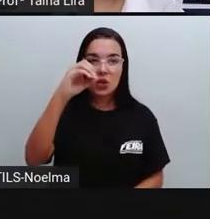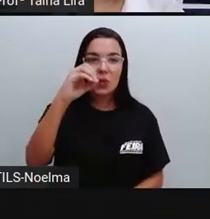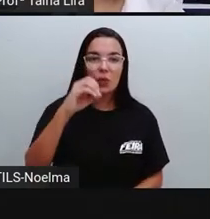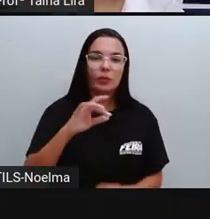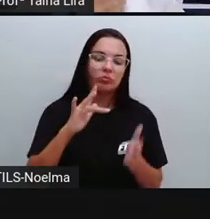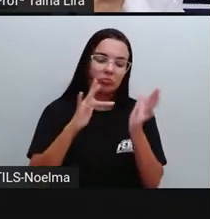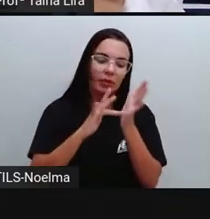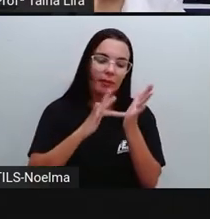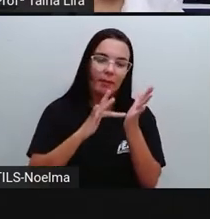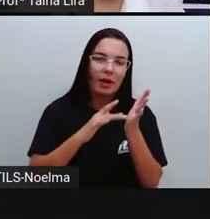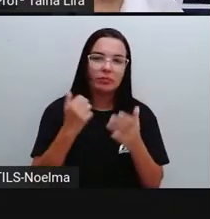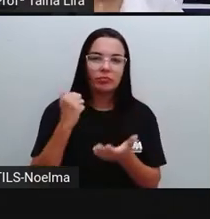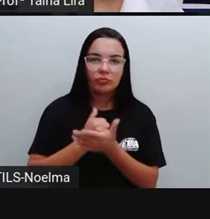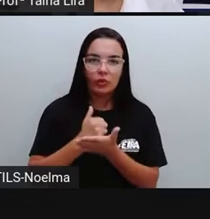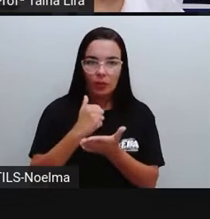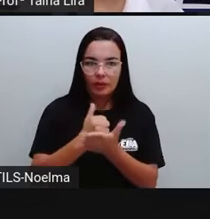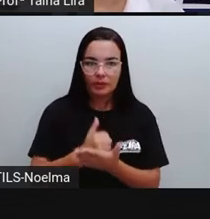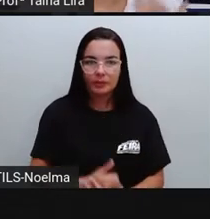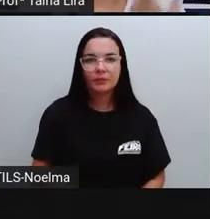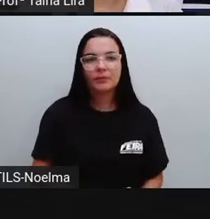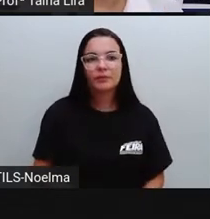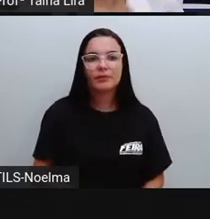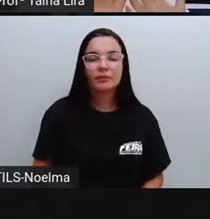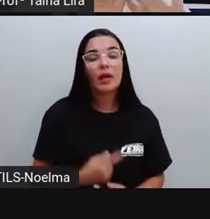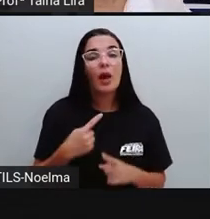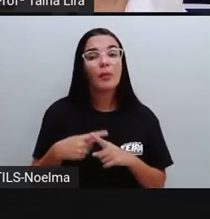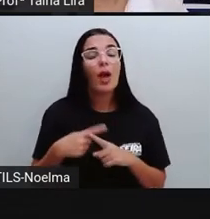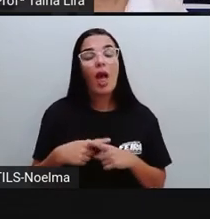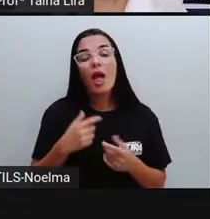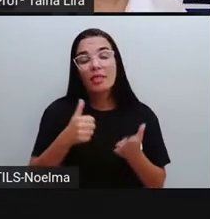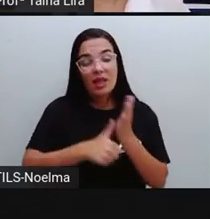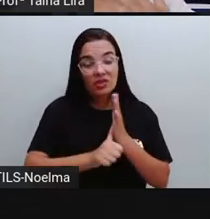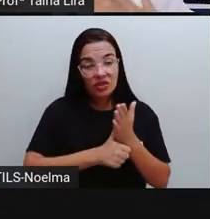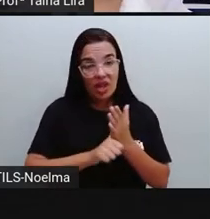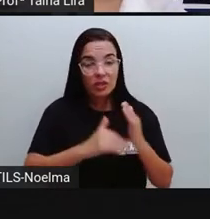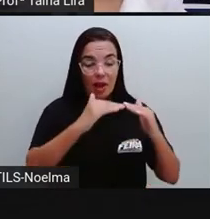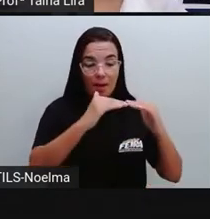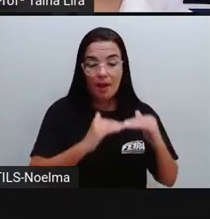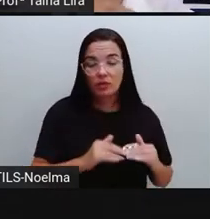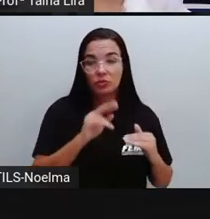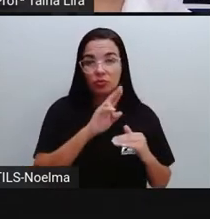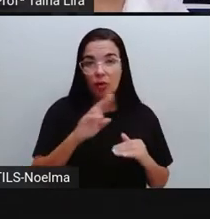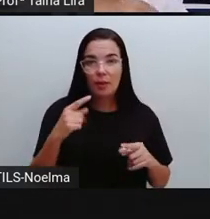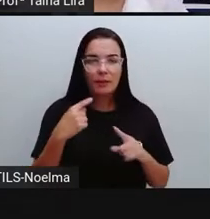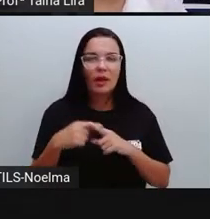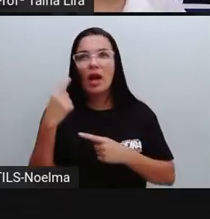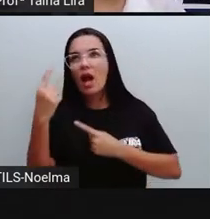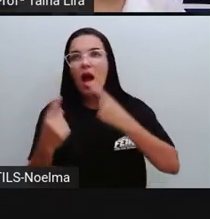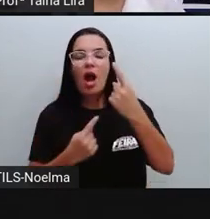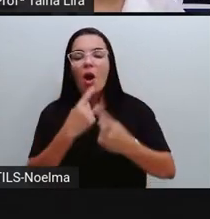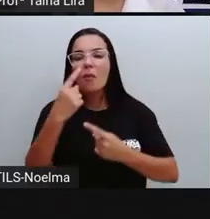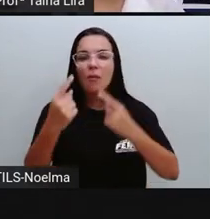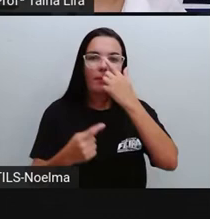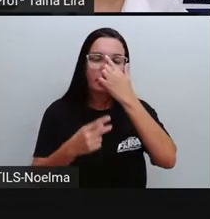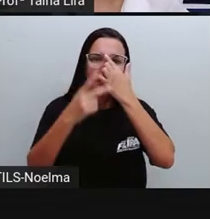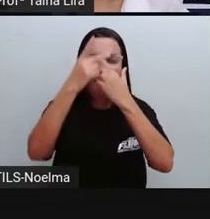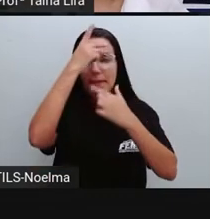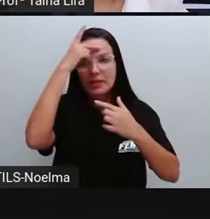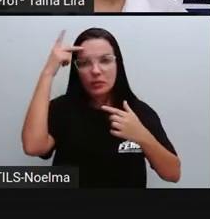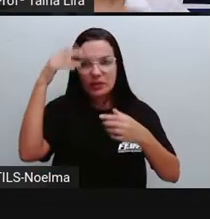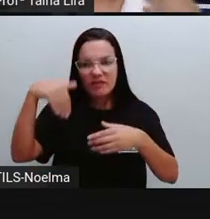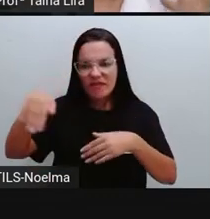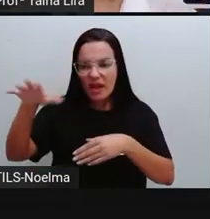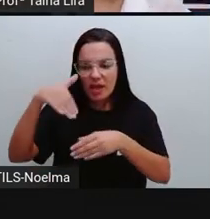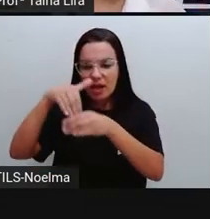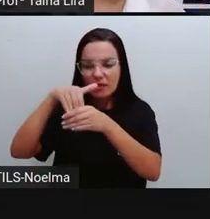documento, tá bom, segundo ano? Porque alguns candidatos, quando eles vão concorrer às eleições, e até